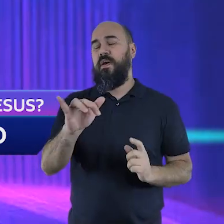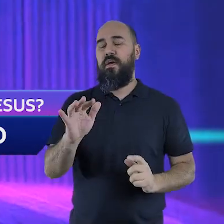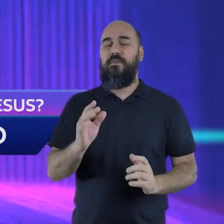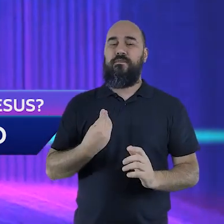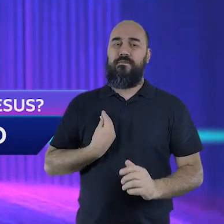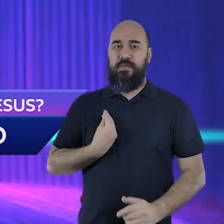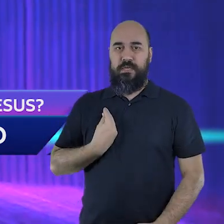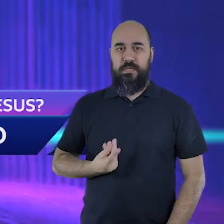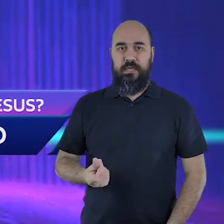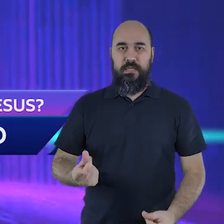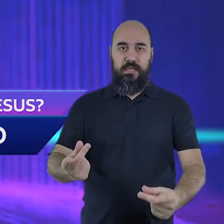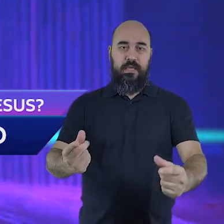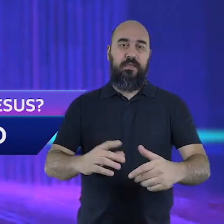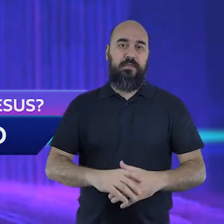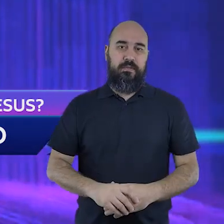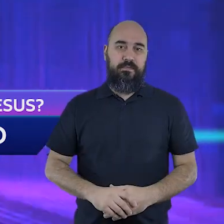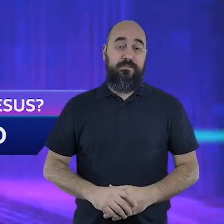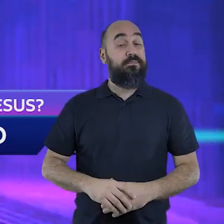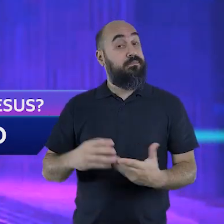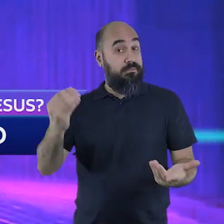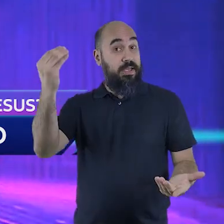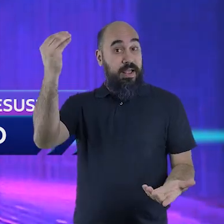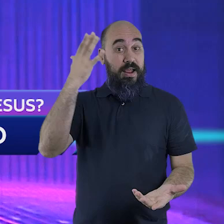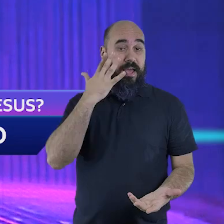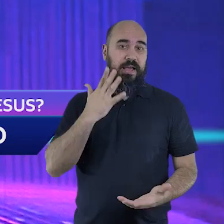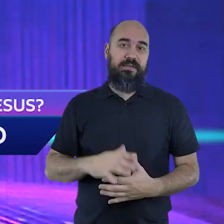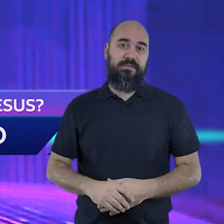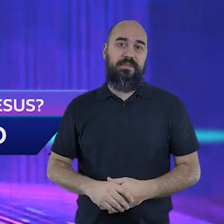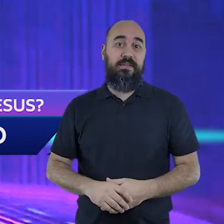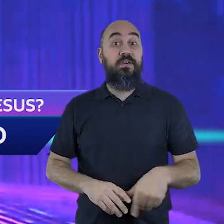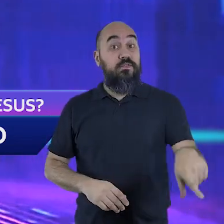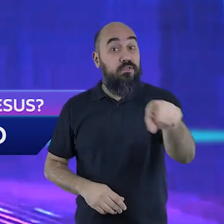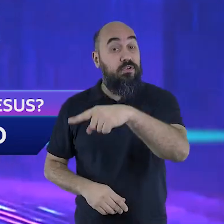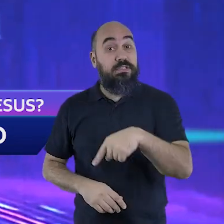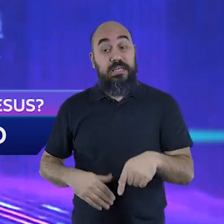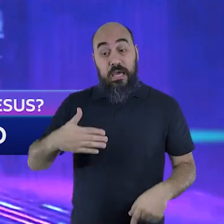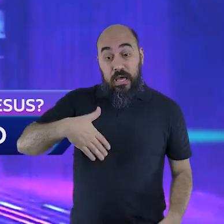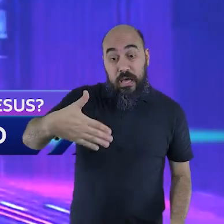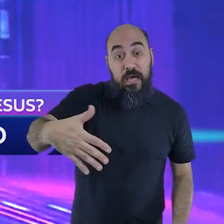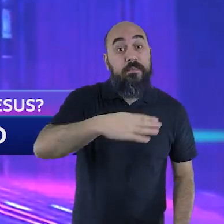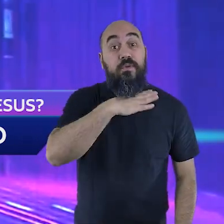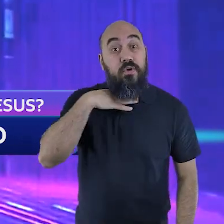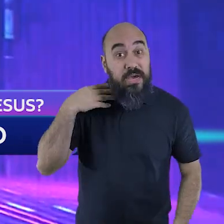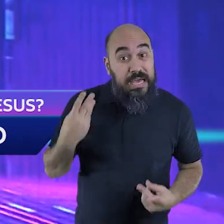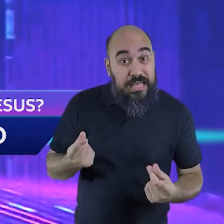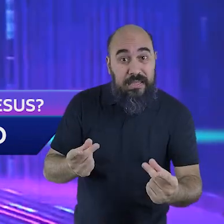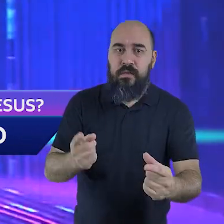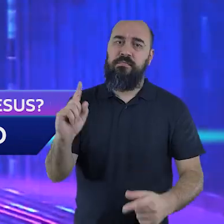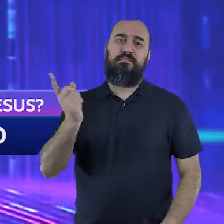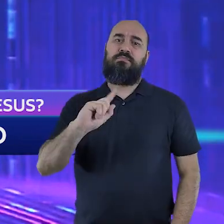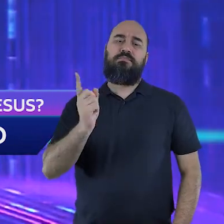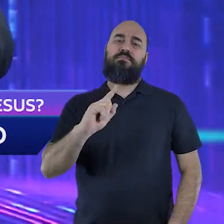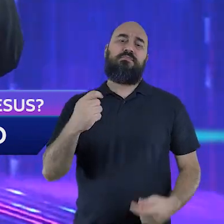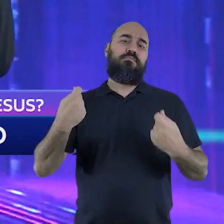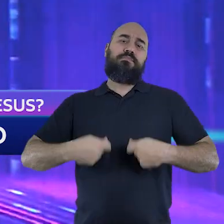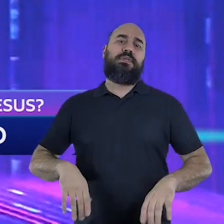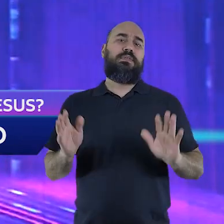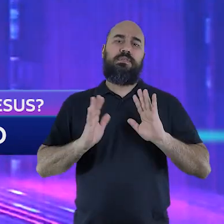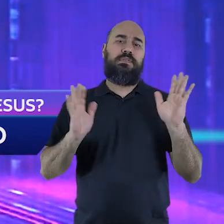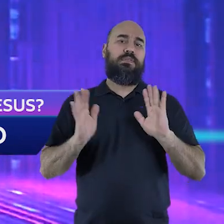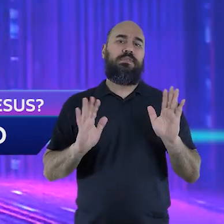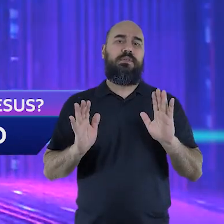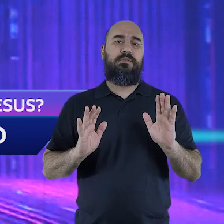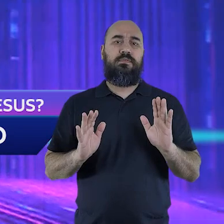esta é a graça do Senhor Jesus você não precisa morrer pelos seus pecados você não precisa passar pela